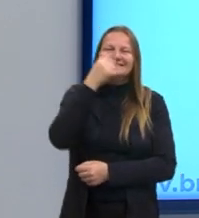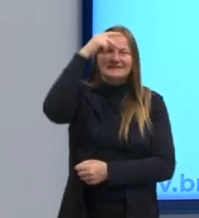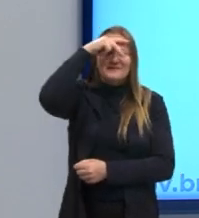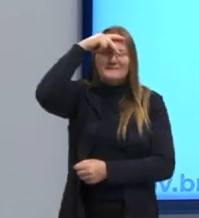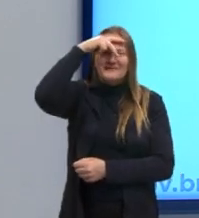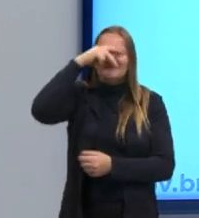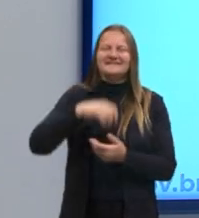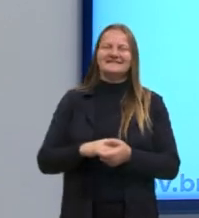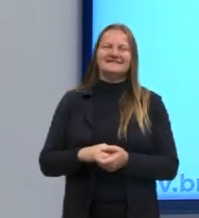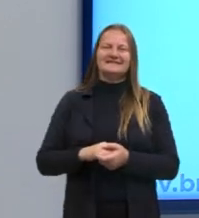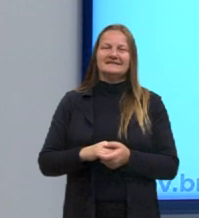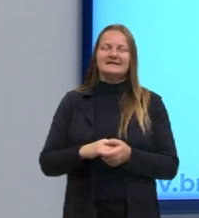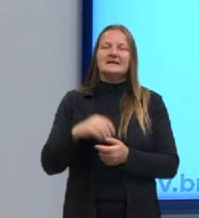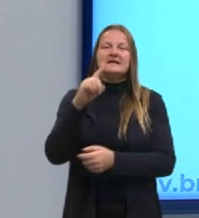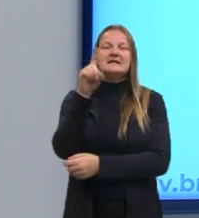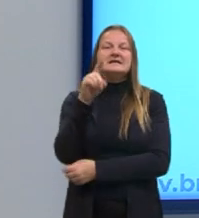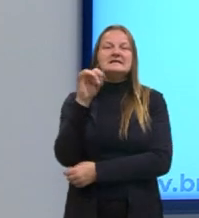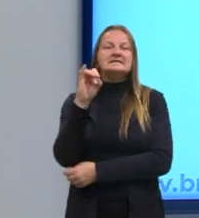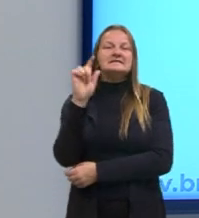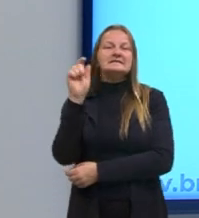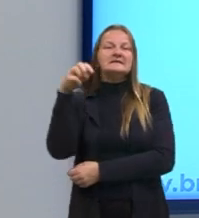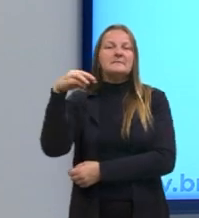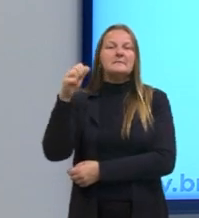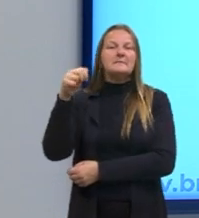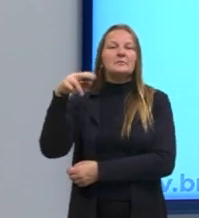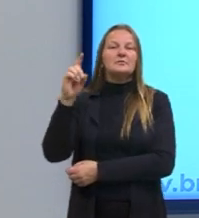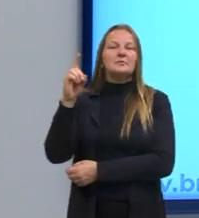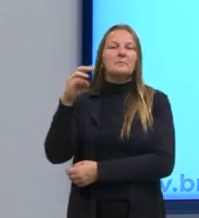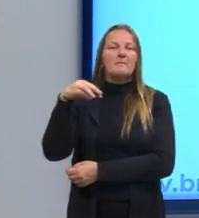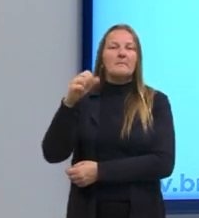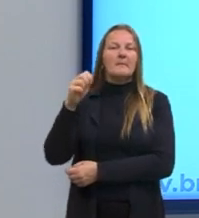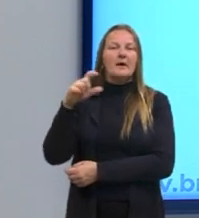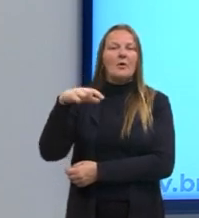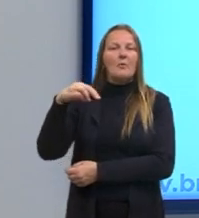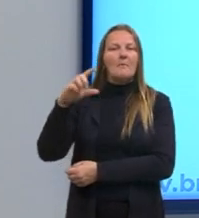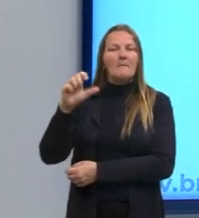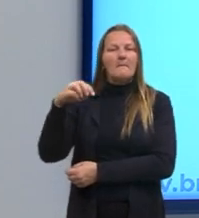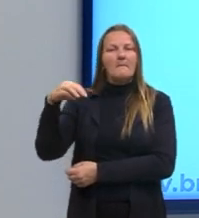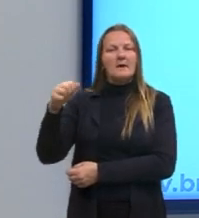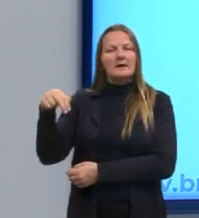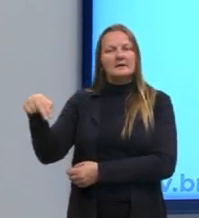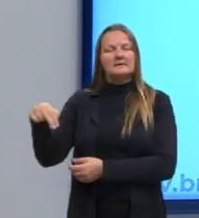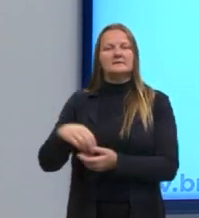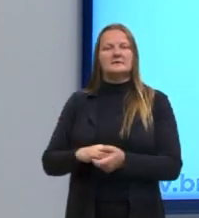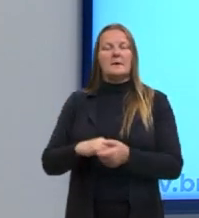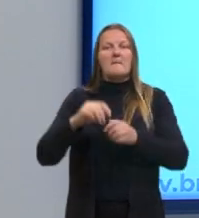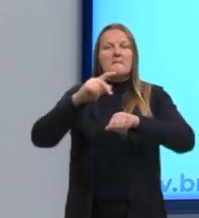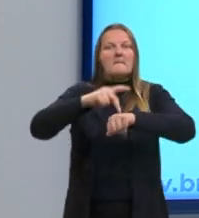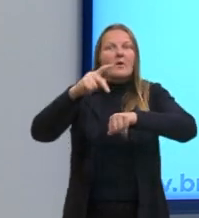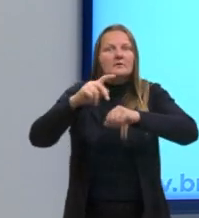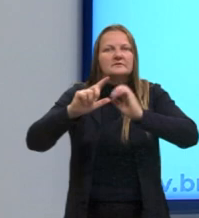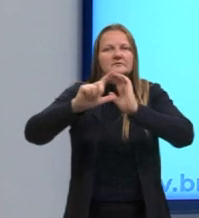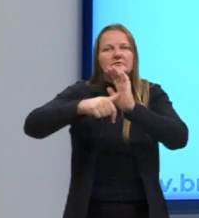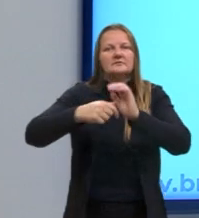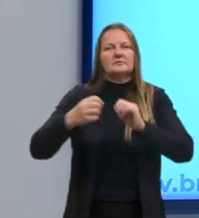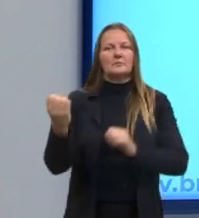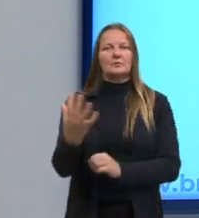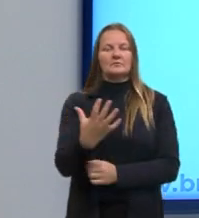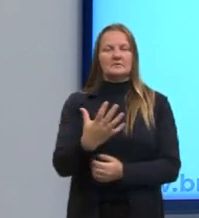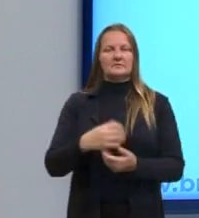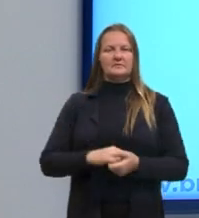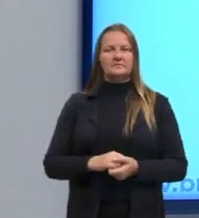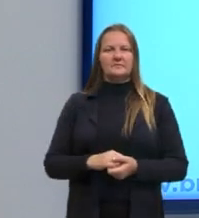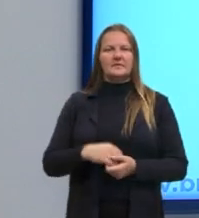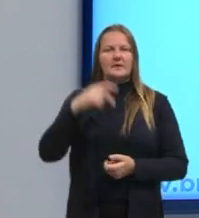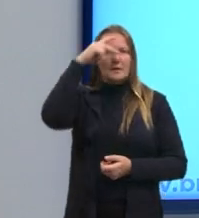livros do Zygmunt Bauman, para estudar sobre essa questão da modernidade e pós-modernidade. Isso que ele se refere, olha, Então, a